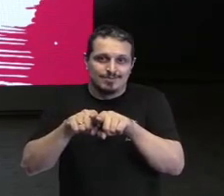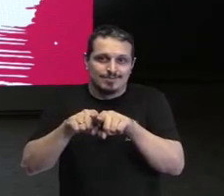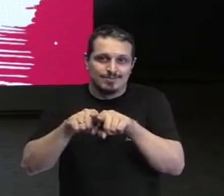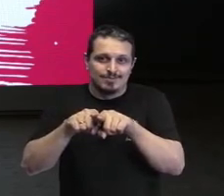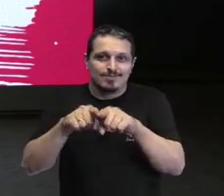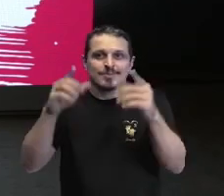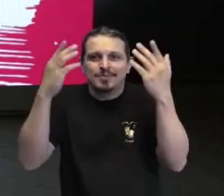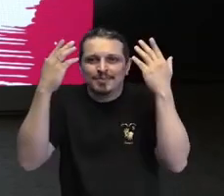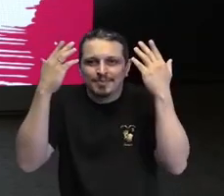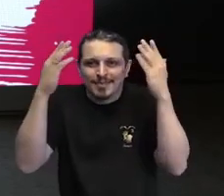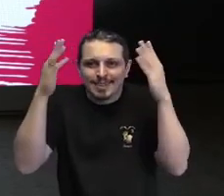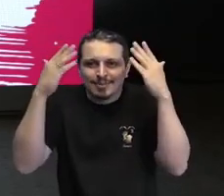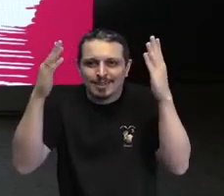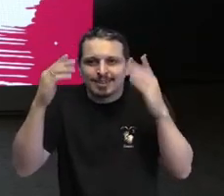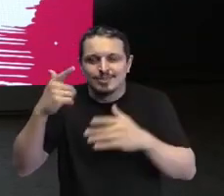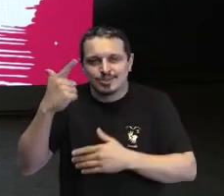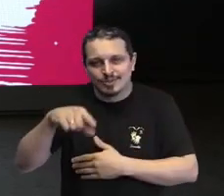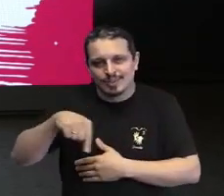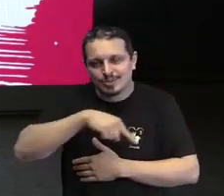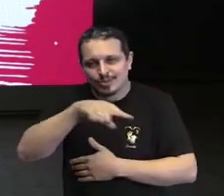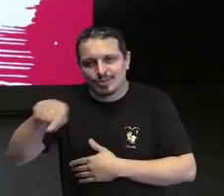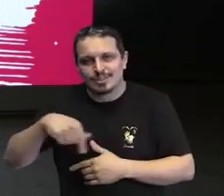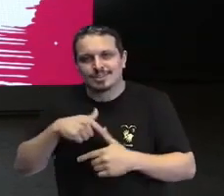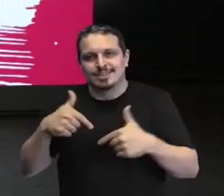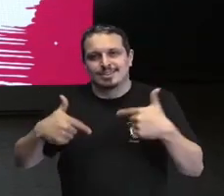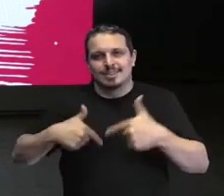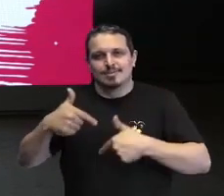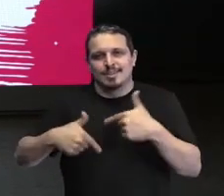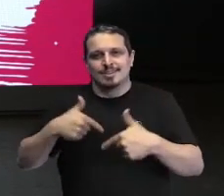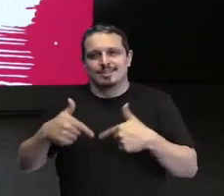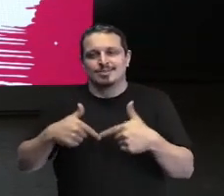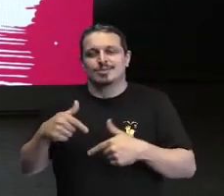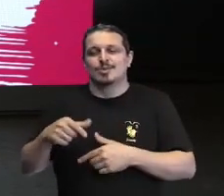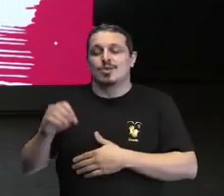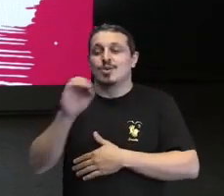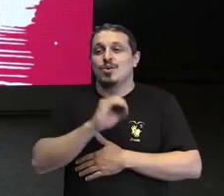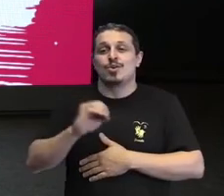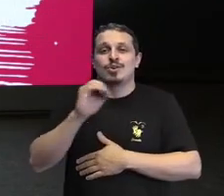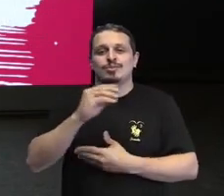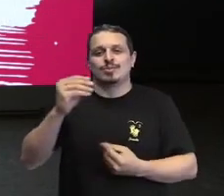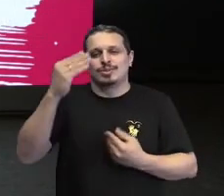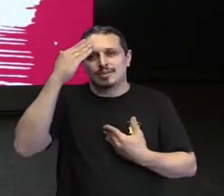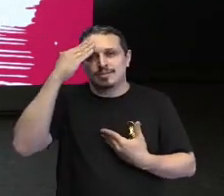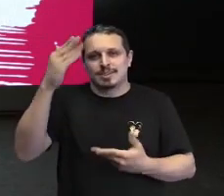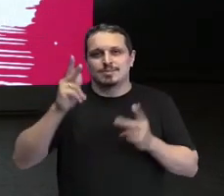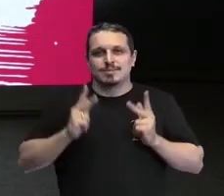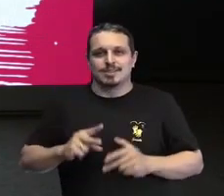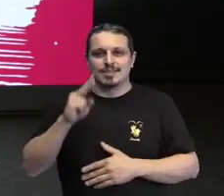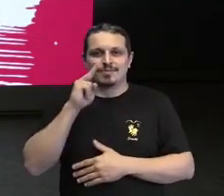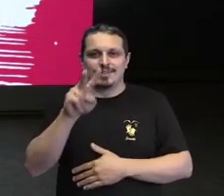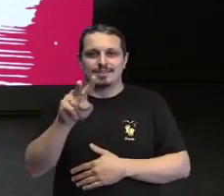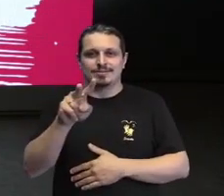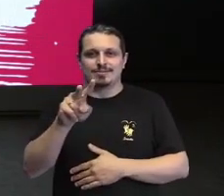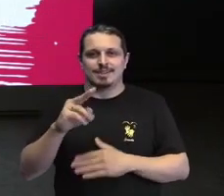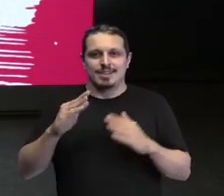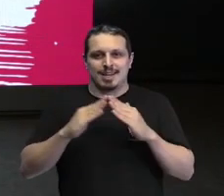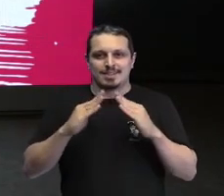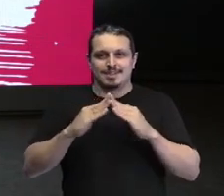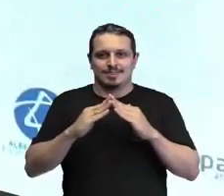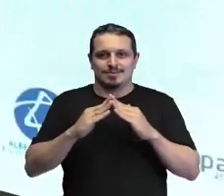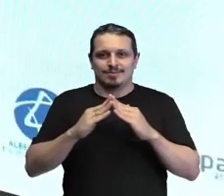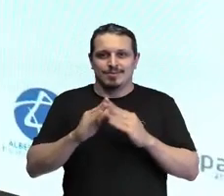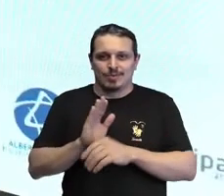demais de novo vocês por esse trabalho que é fantástico e agradecer o público que está em casa assistindo e